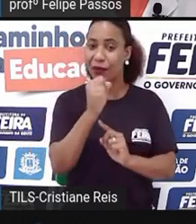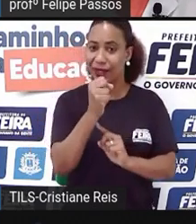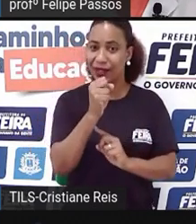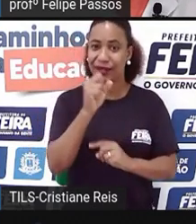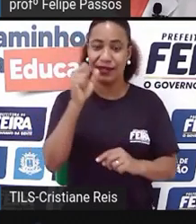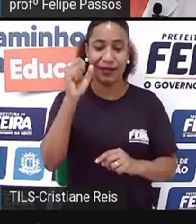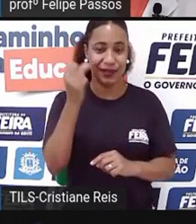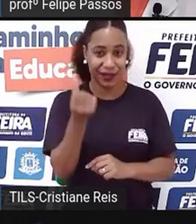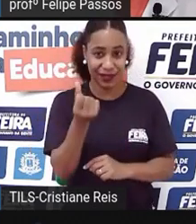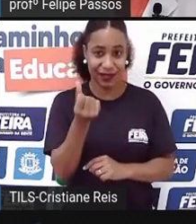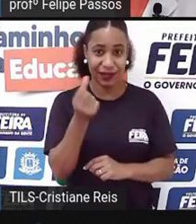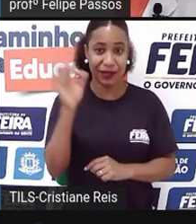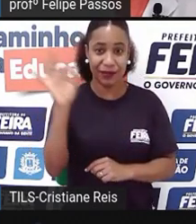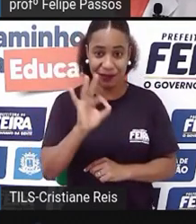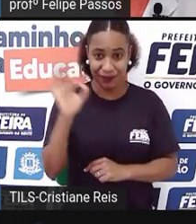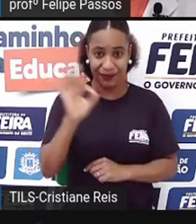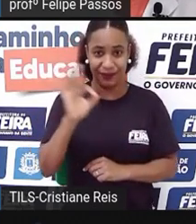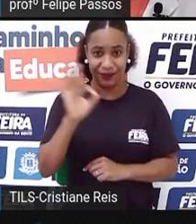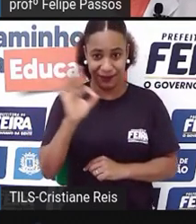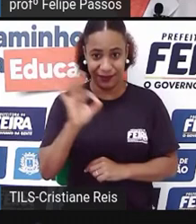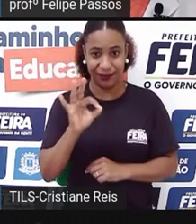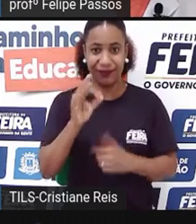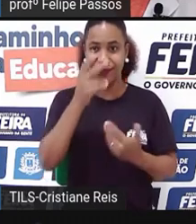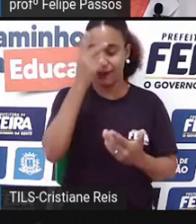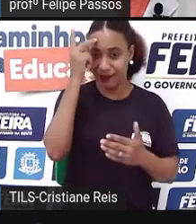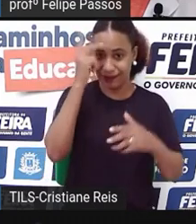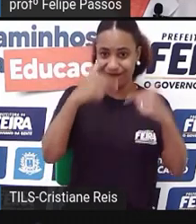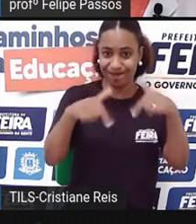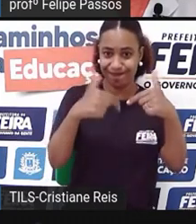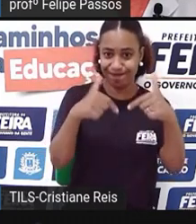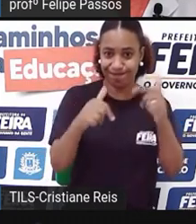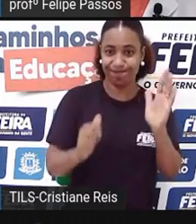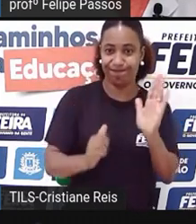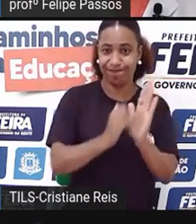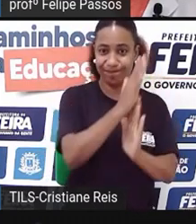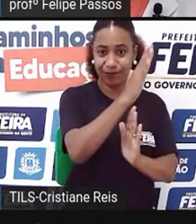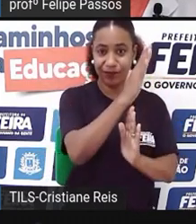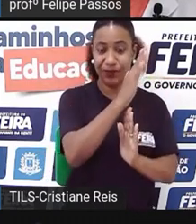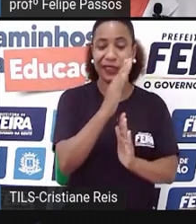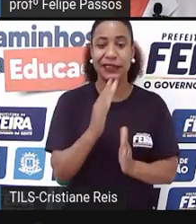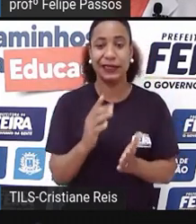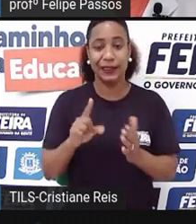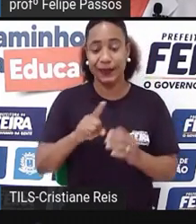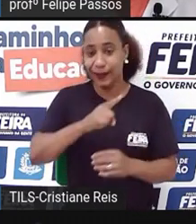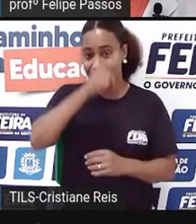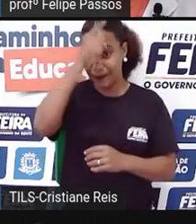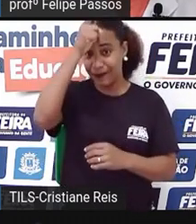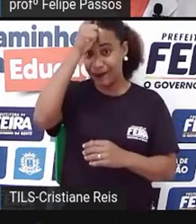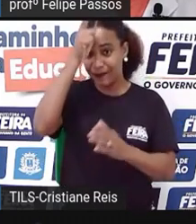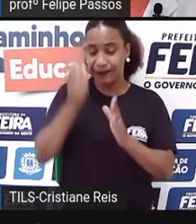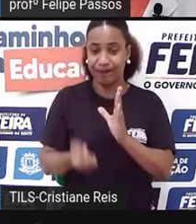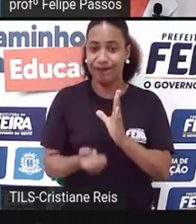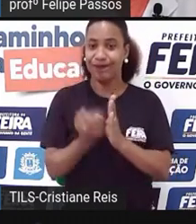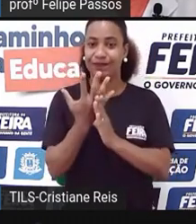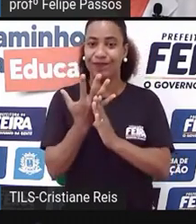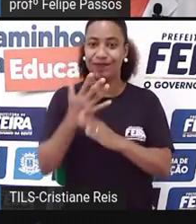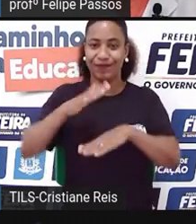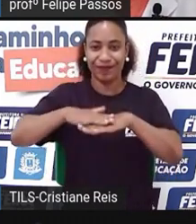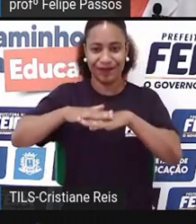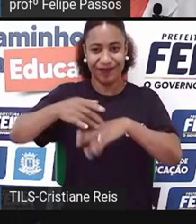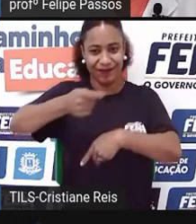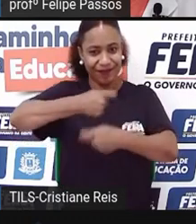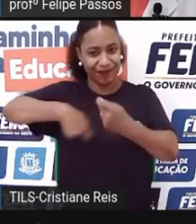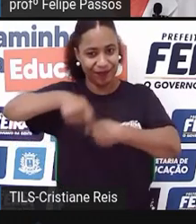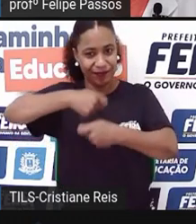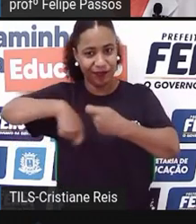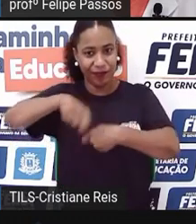que perderam o seu posto de trabalho ou tiveram que inventar alguma coisa, tiveram que empreender, né? Para poder prover o sustento